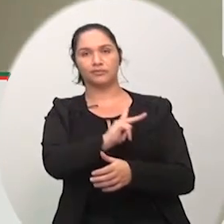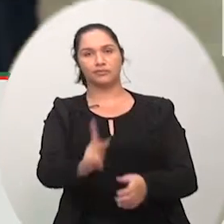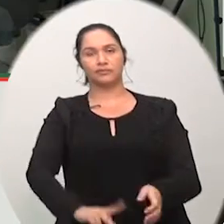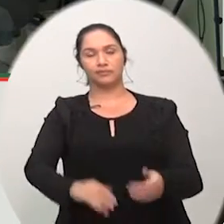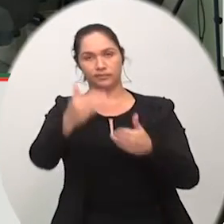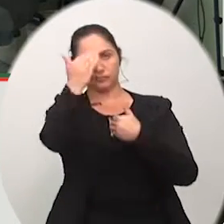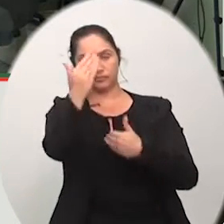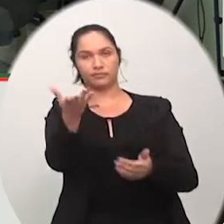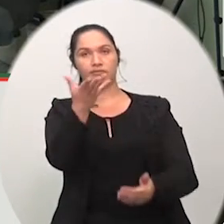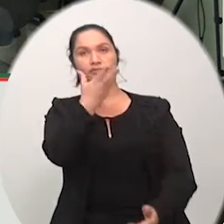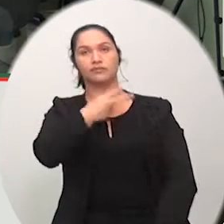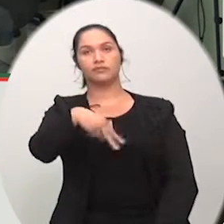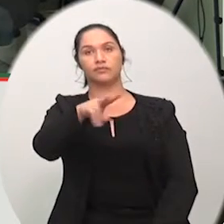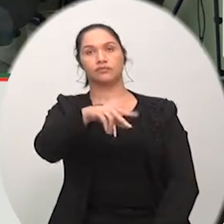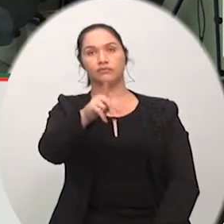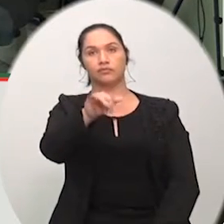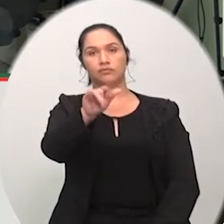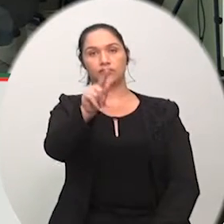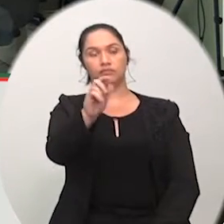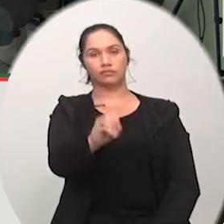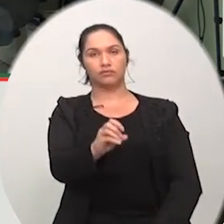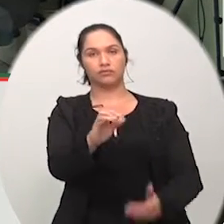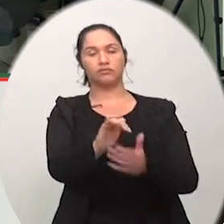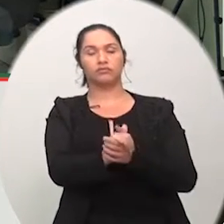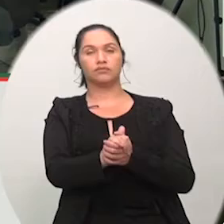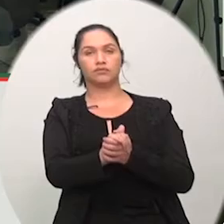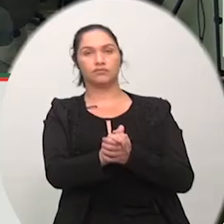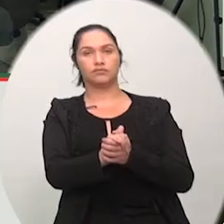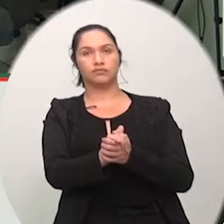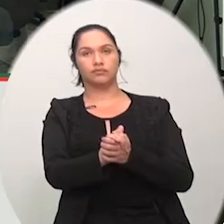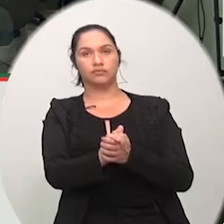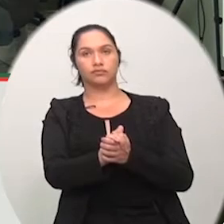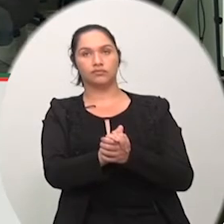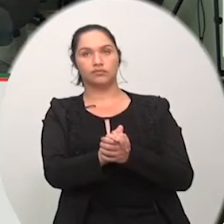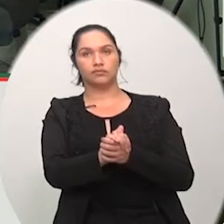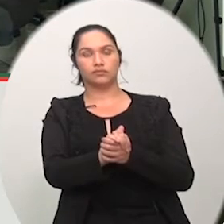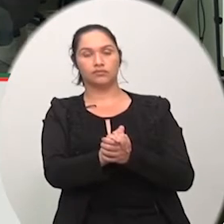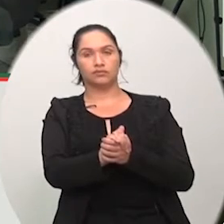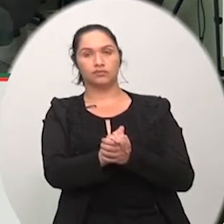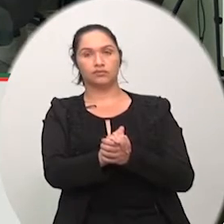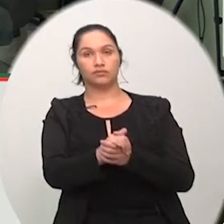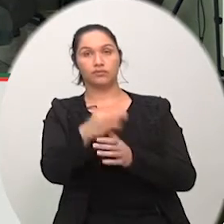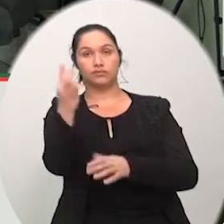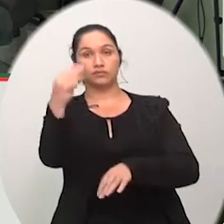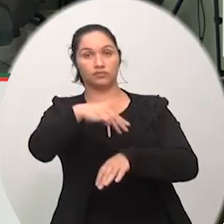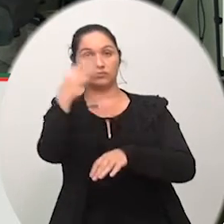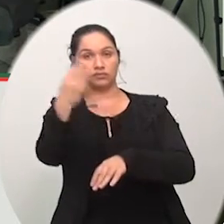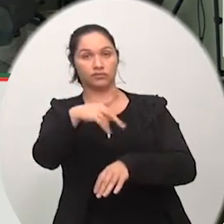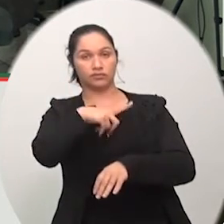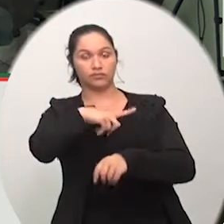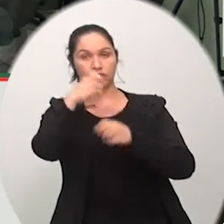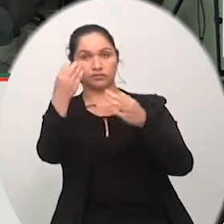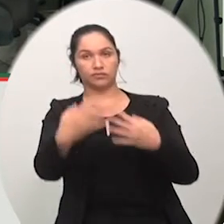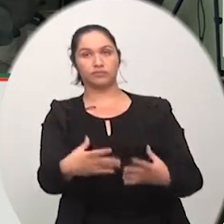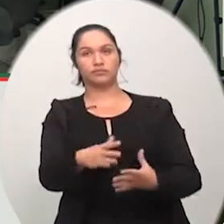todos a palavra o vereador Diego Goulart vossa excelência dispõe de 3 minutos e 30